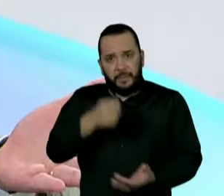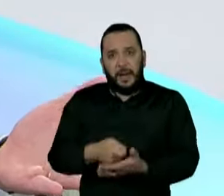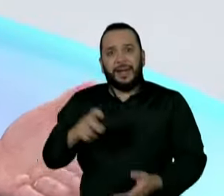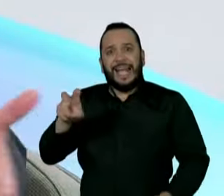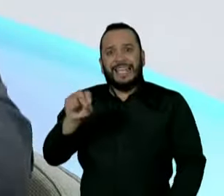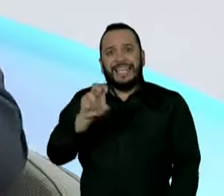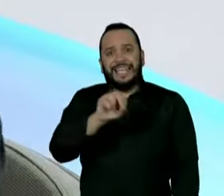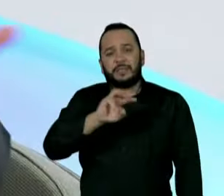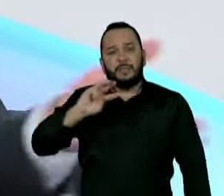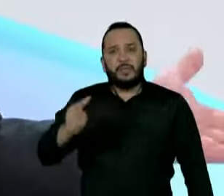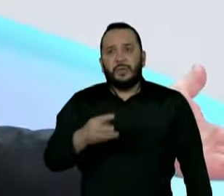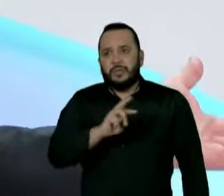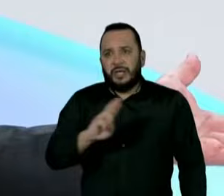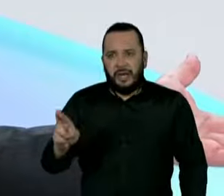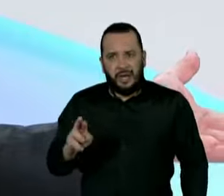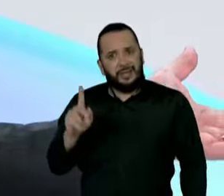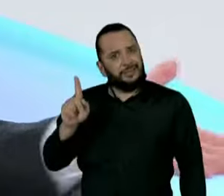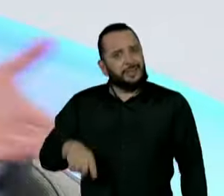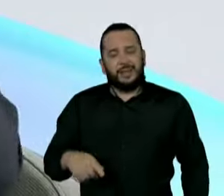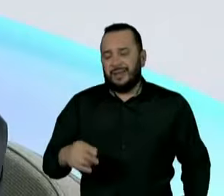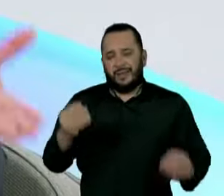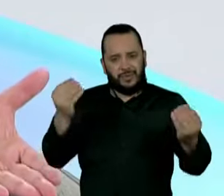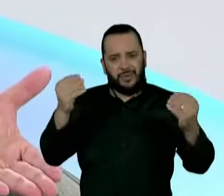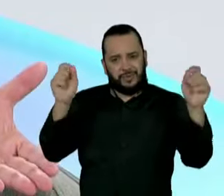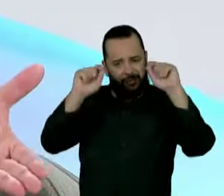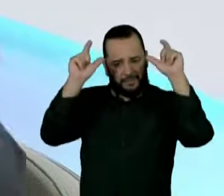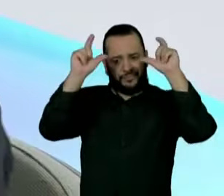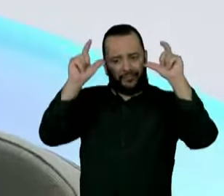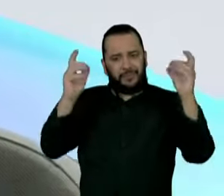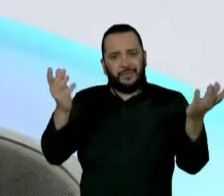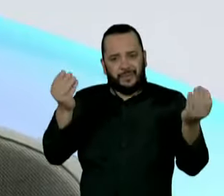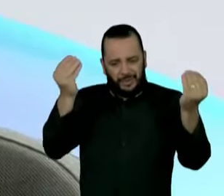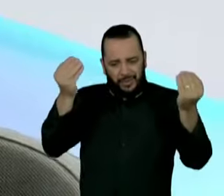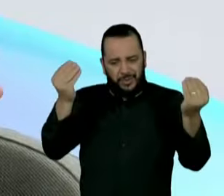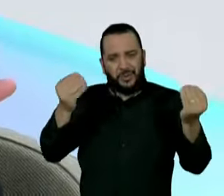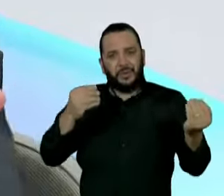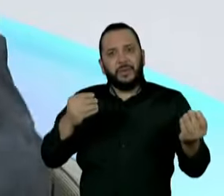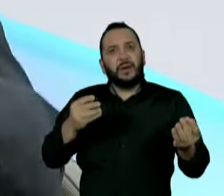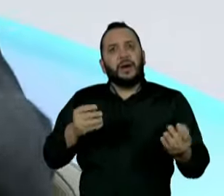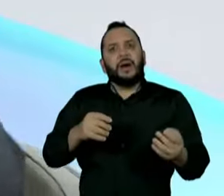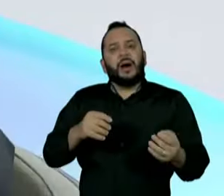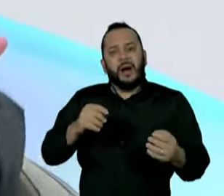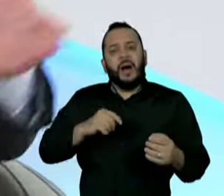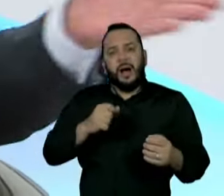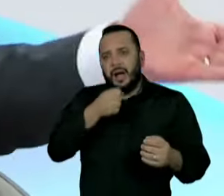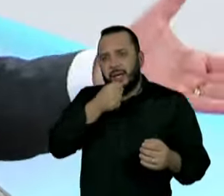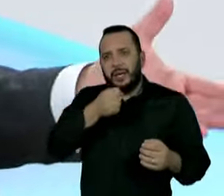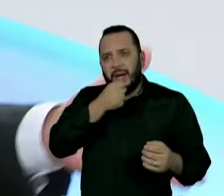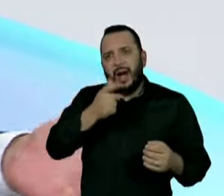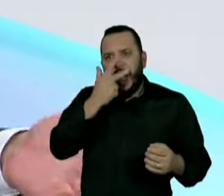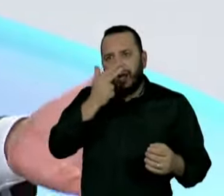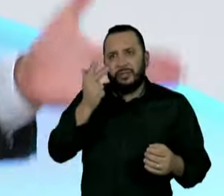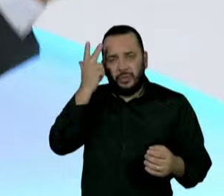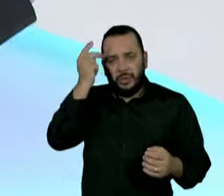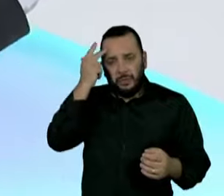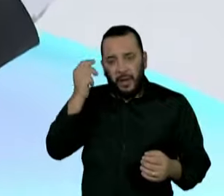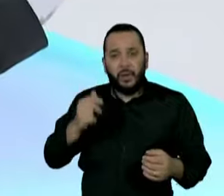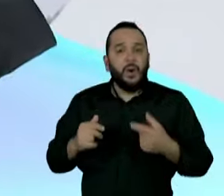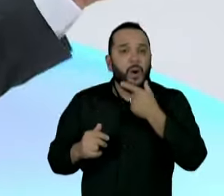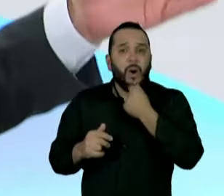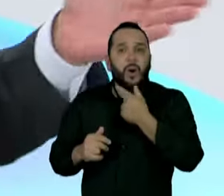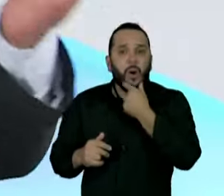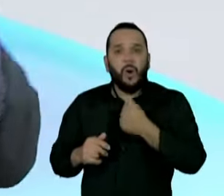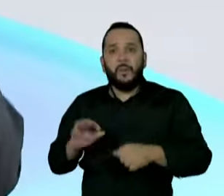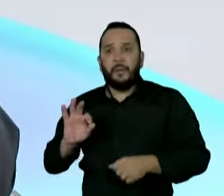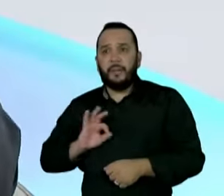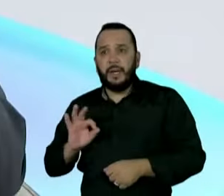de reais é um absurdo pleno. É inacreditável que a imprensa ache normal. Não ficou claro. moças ou que os rapazes vão para o banheiro... Por exemplo,